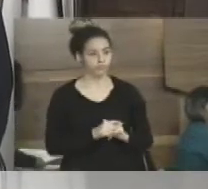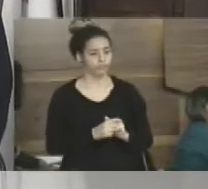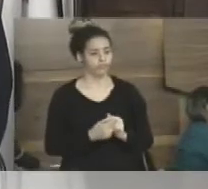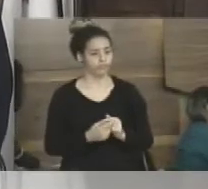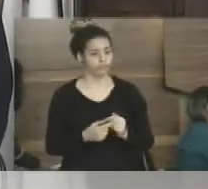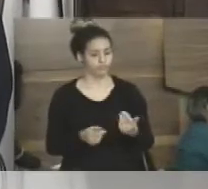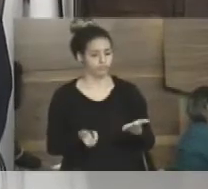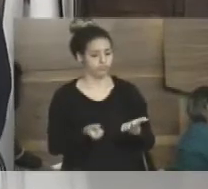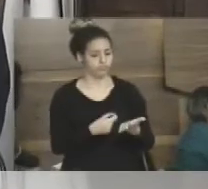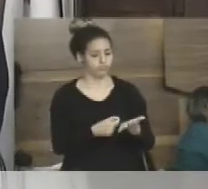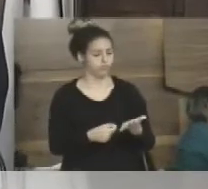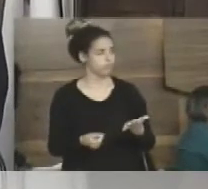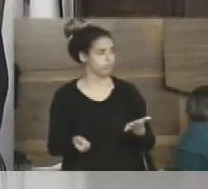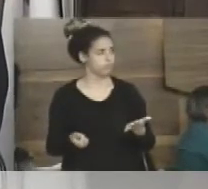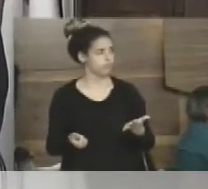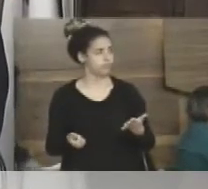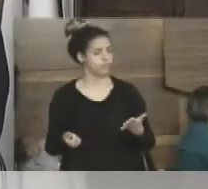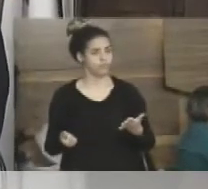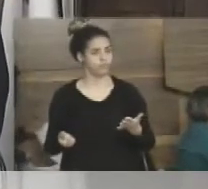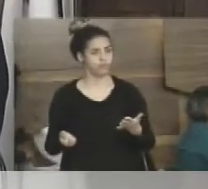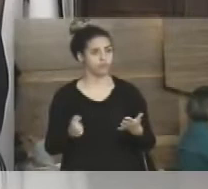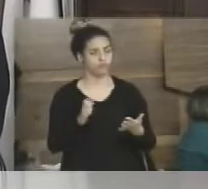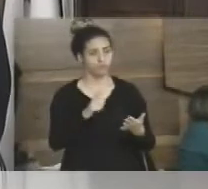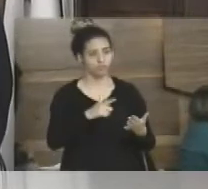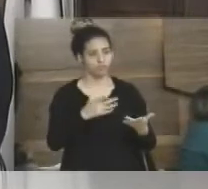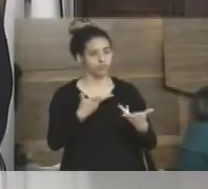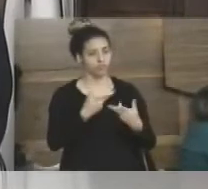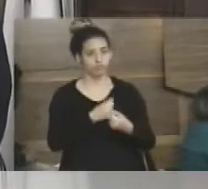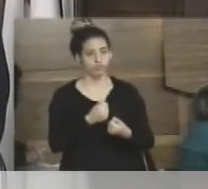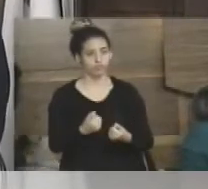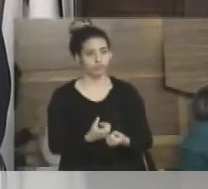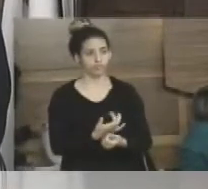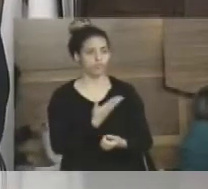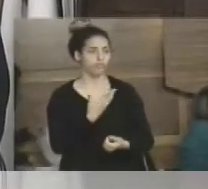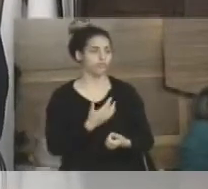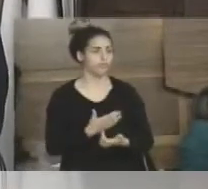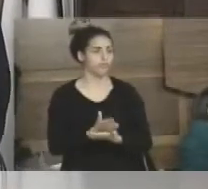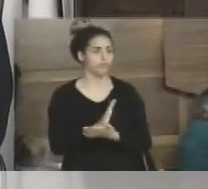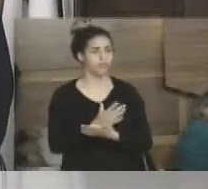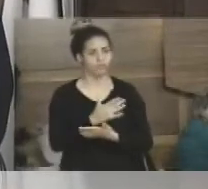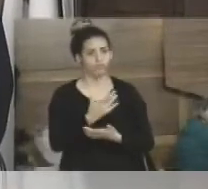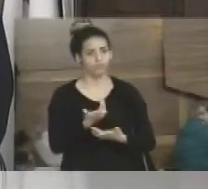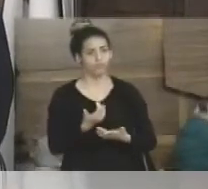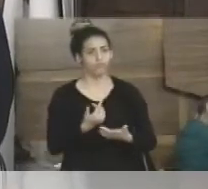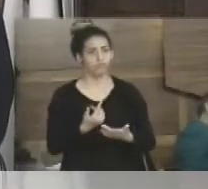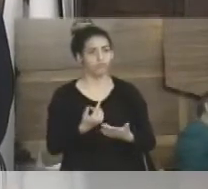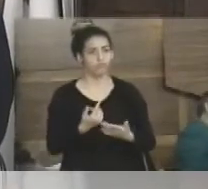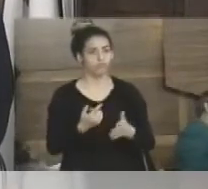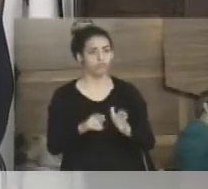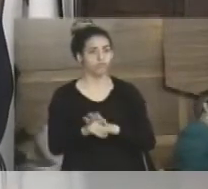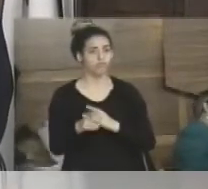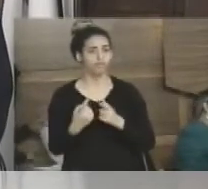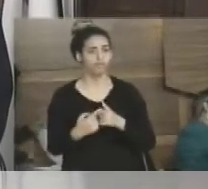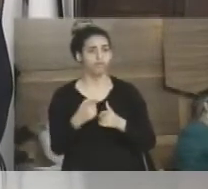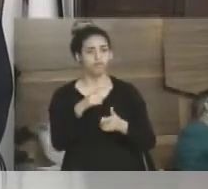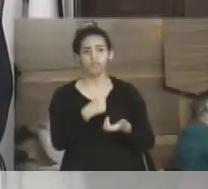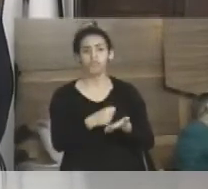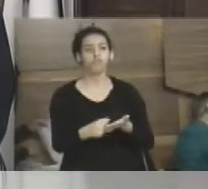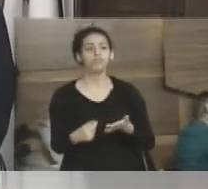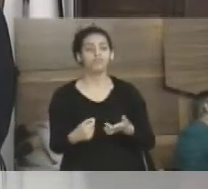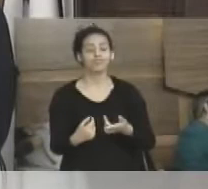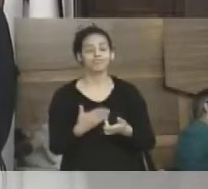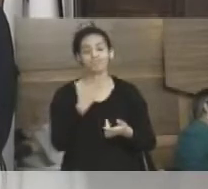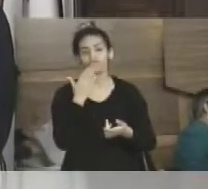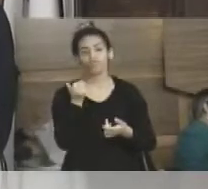e escrever é uma arte. Eu não tenho dúvida disso. Às vezes, a pessoa fala, mas por você não escreveu? Melhor não escrever.